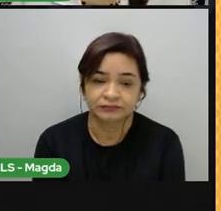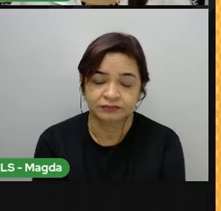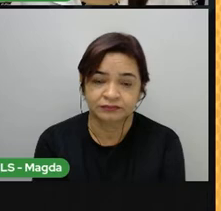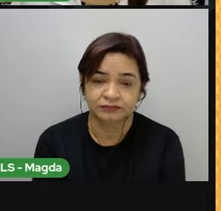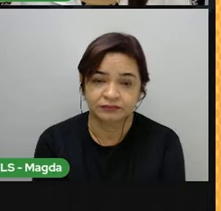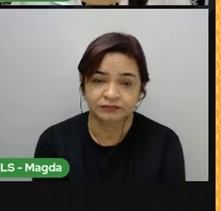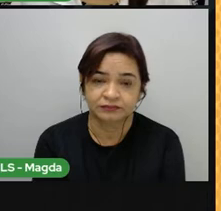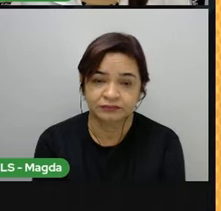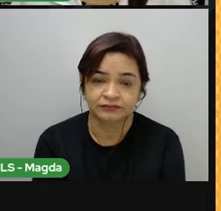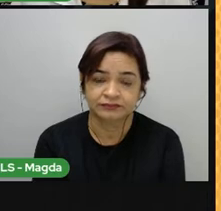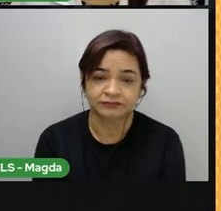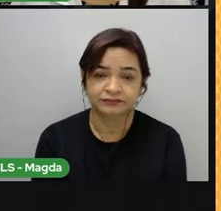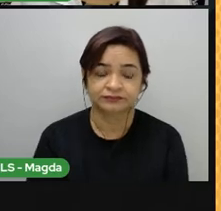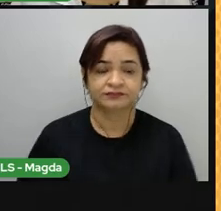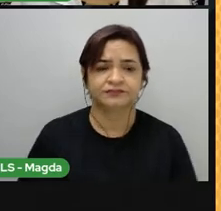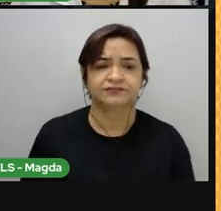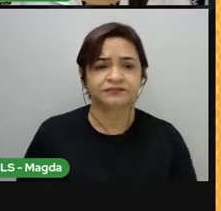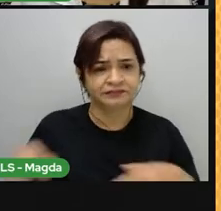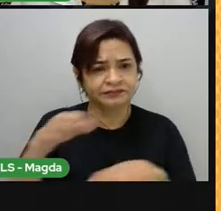Fósseis